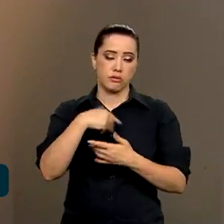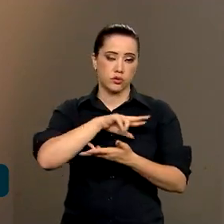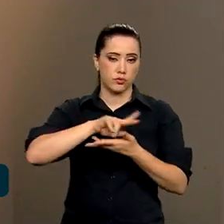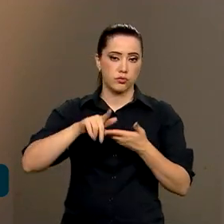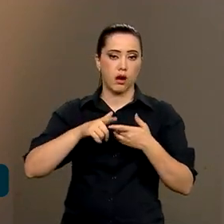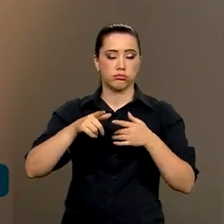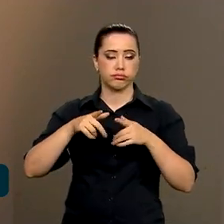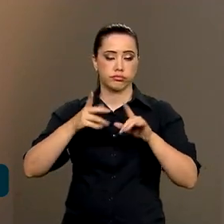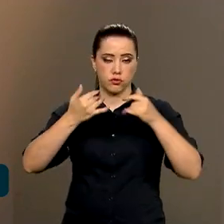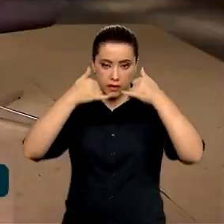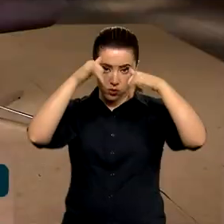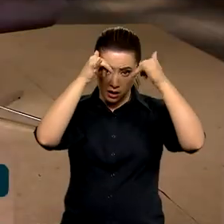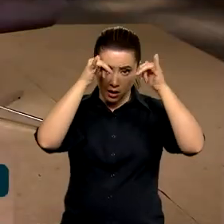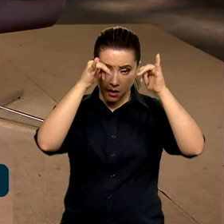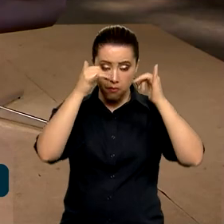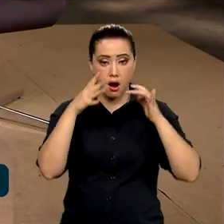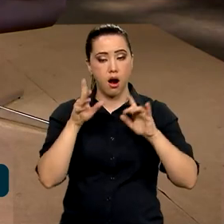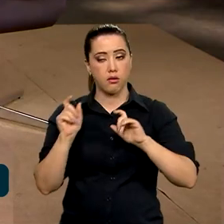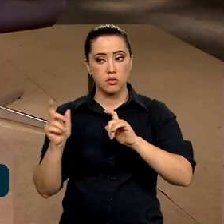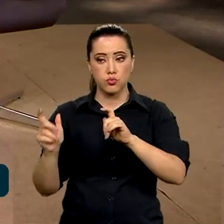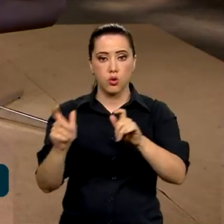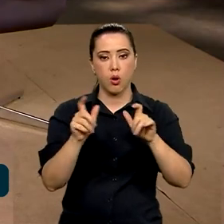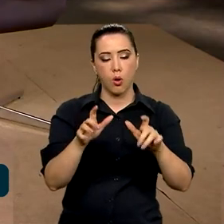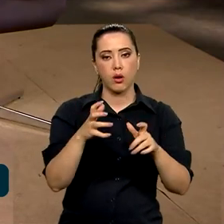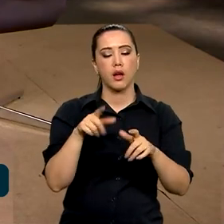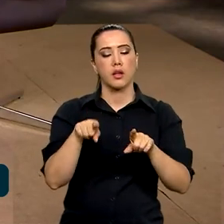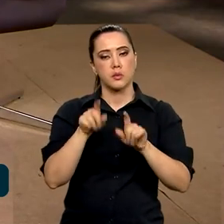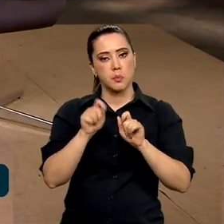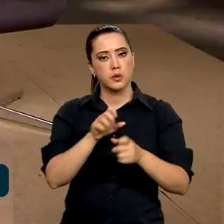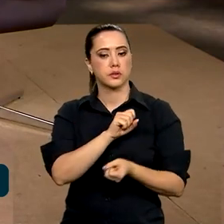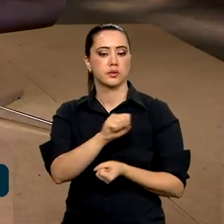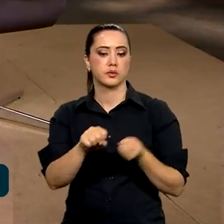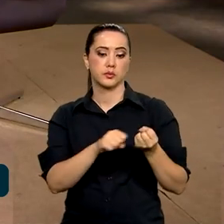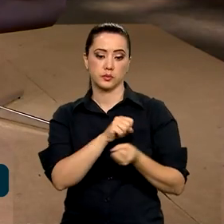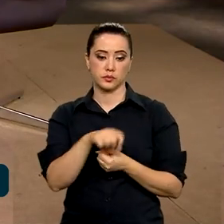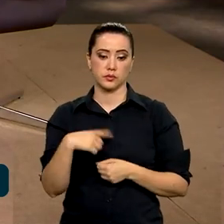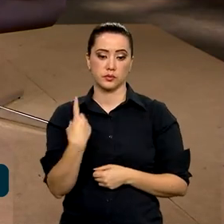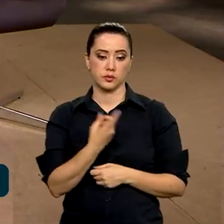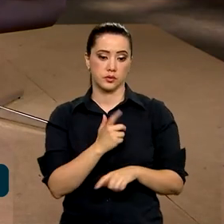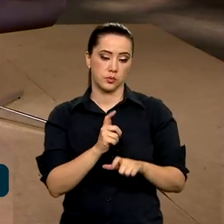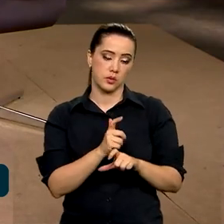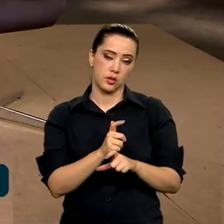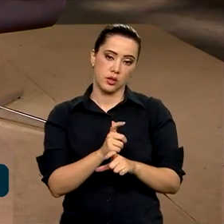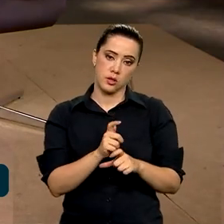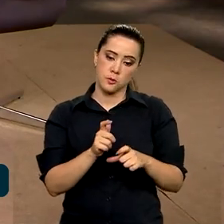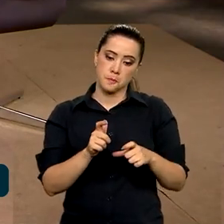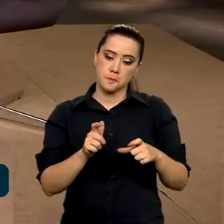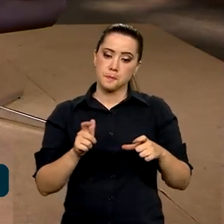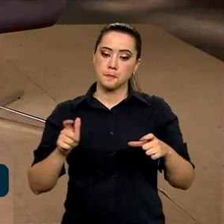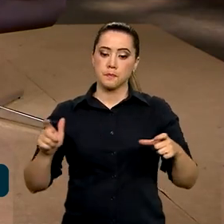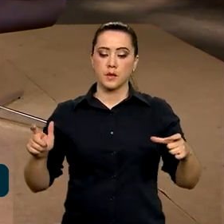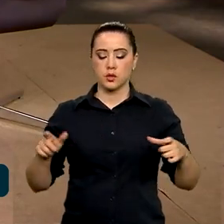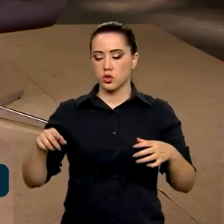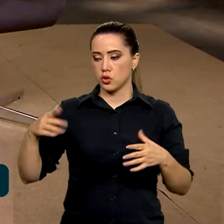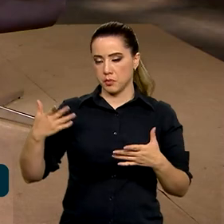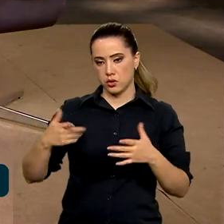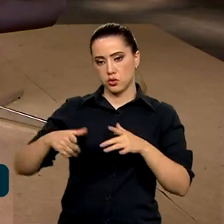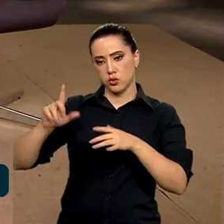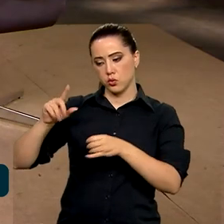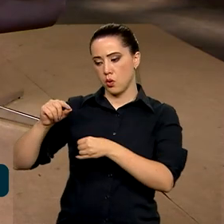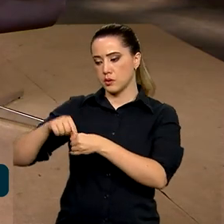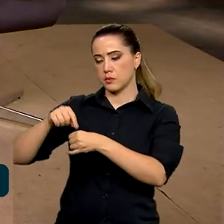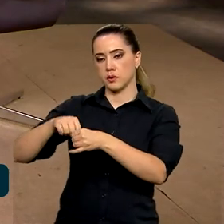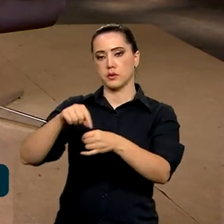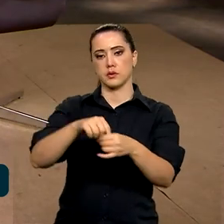decorrer desses 50 anos, nós aumentamos aí a nossa, nós expandimos a nossa plantação para